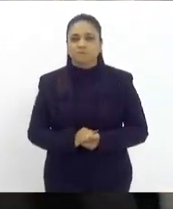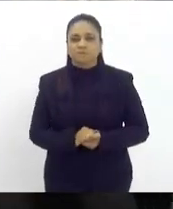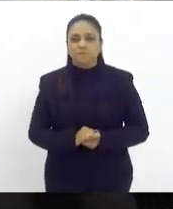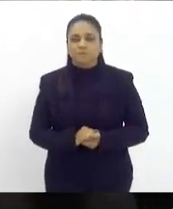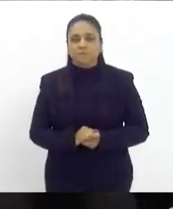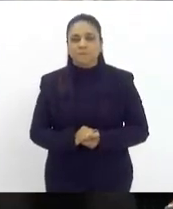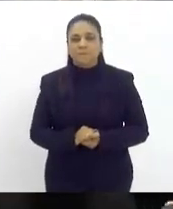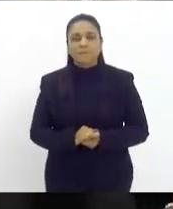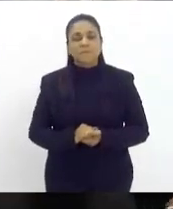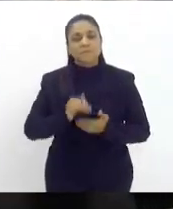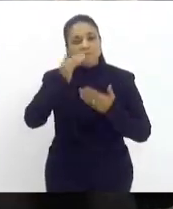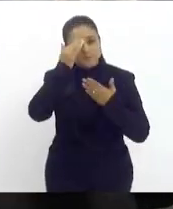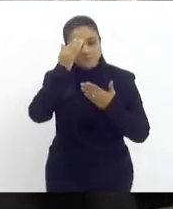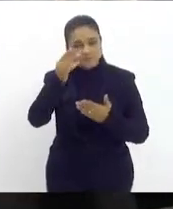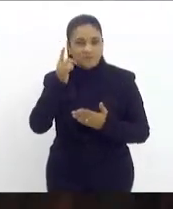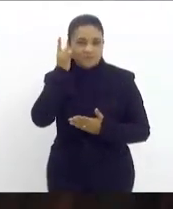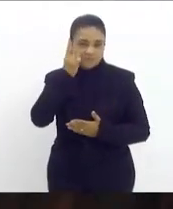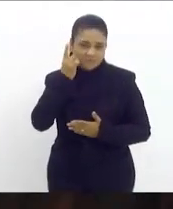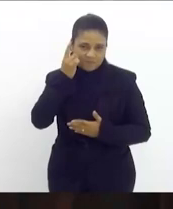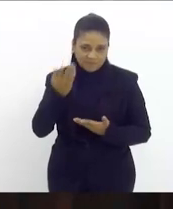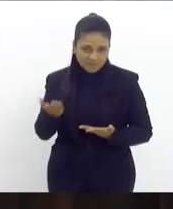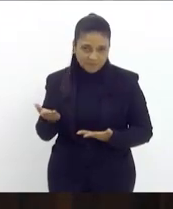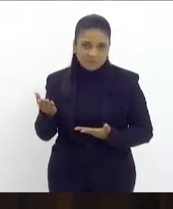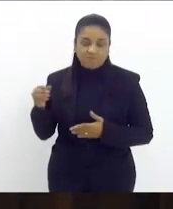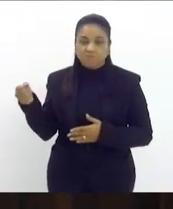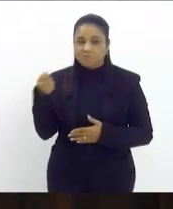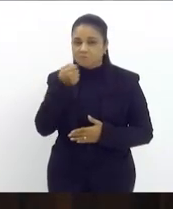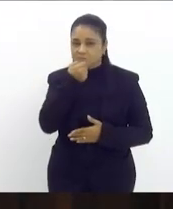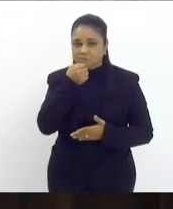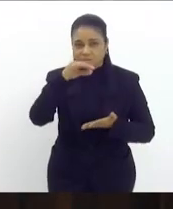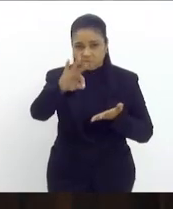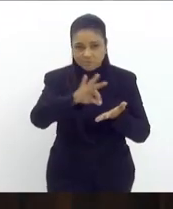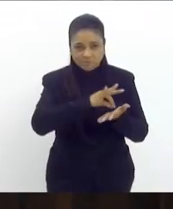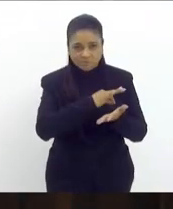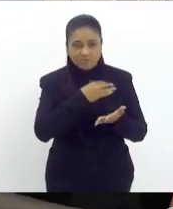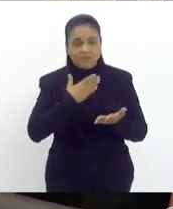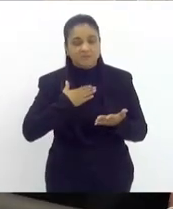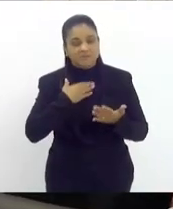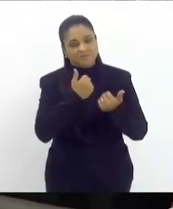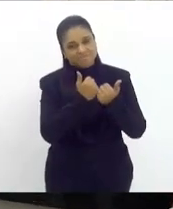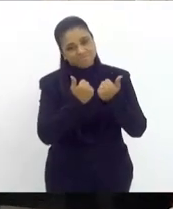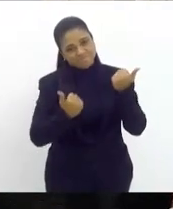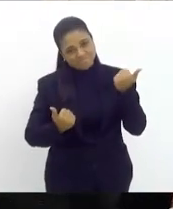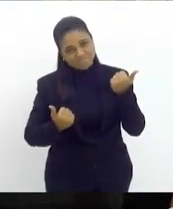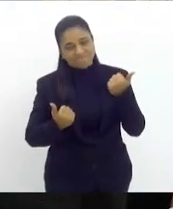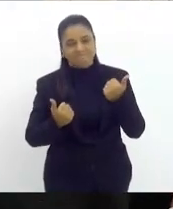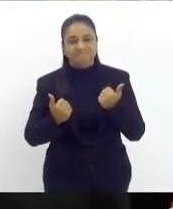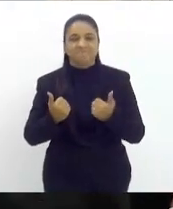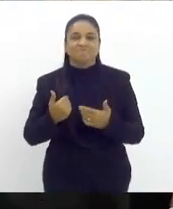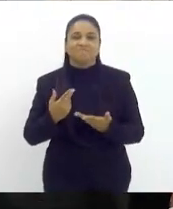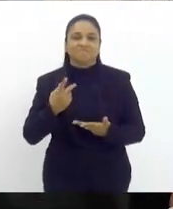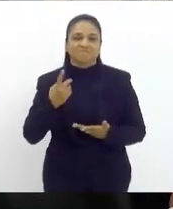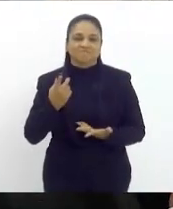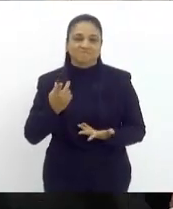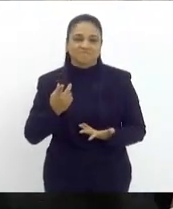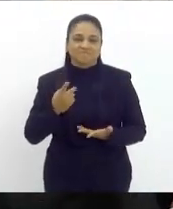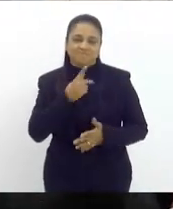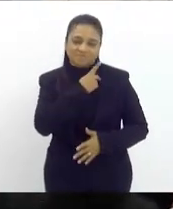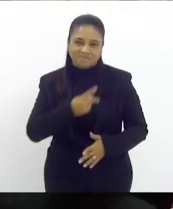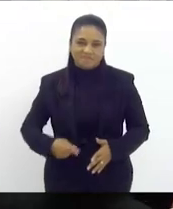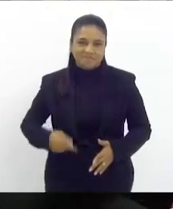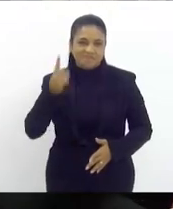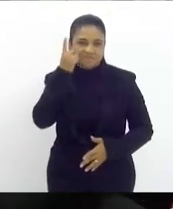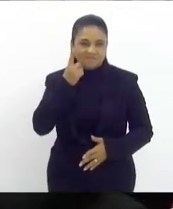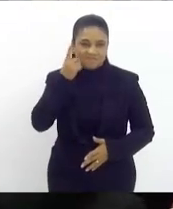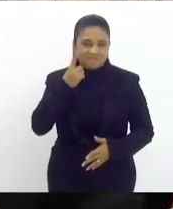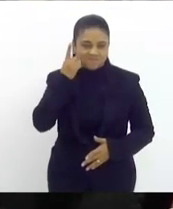Obrigada, deputada Carla. Próximo orador escrita, minha querida vice-presidente Arju, por favor. Obrigada, presidente. Muito rapidamente,